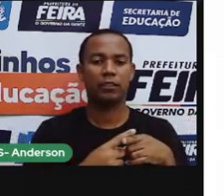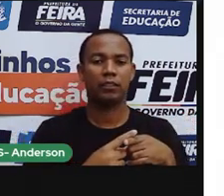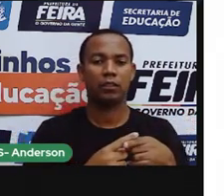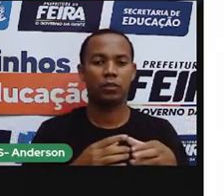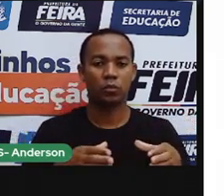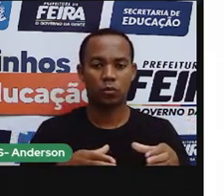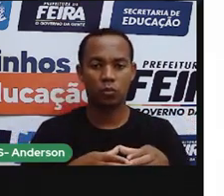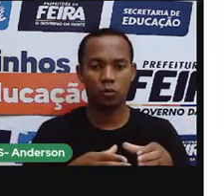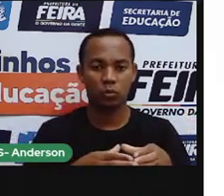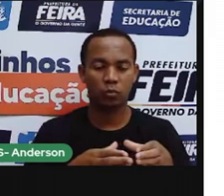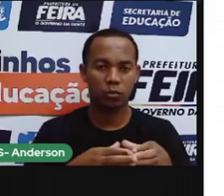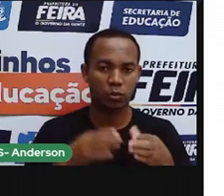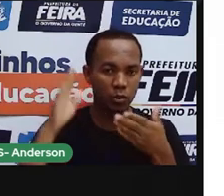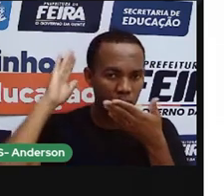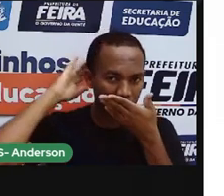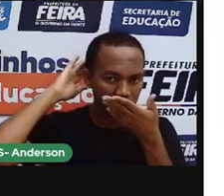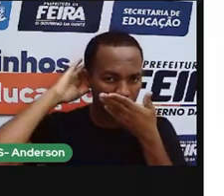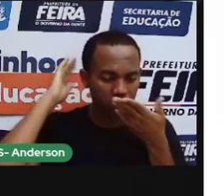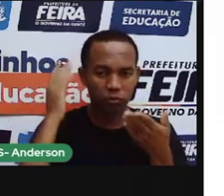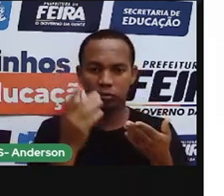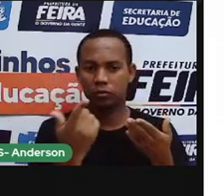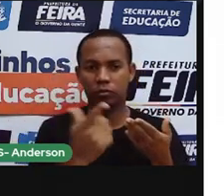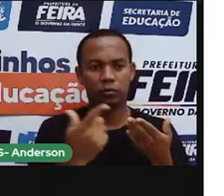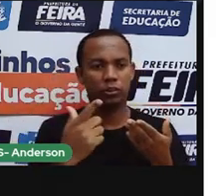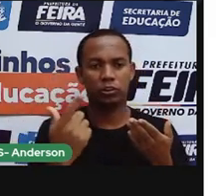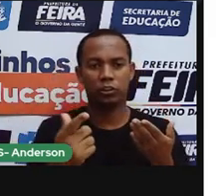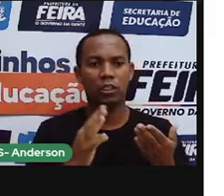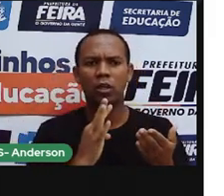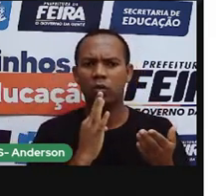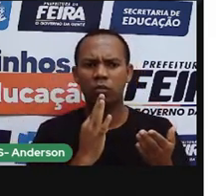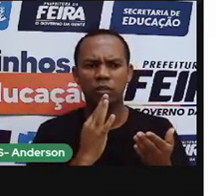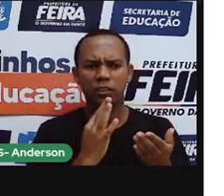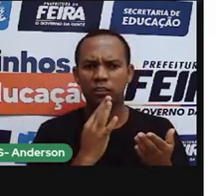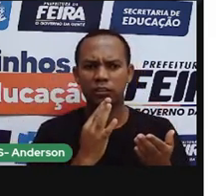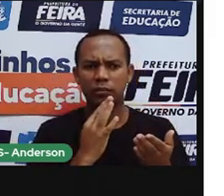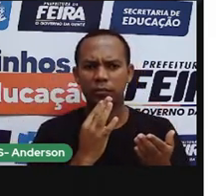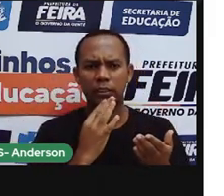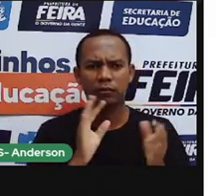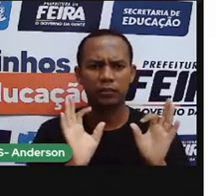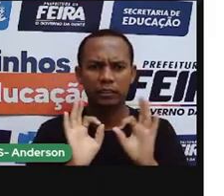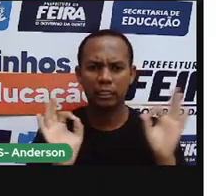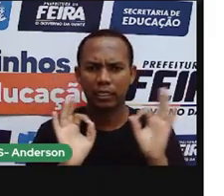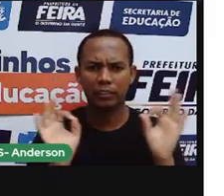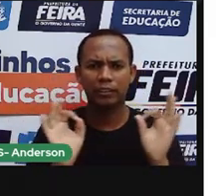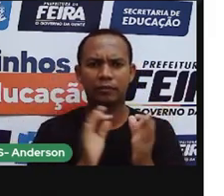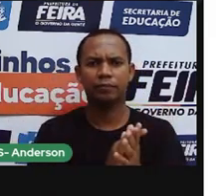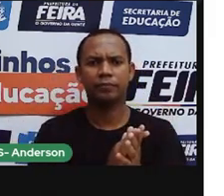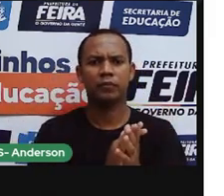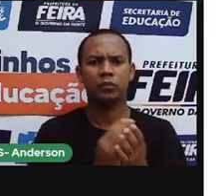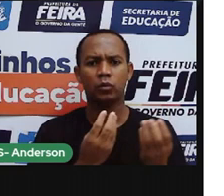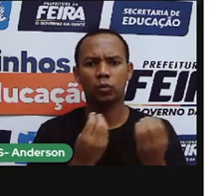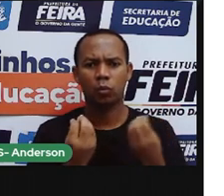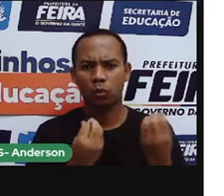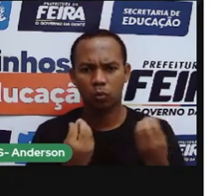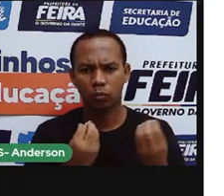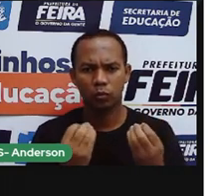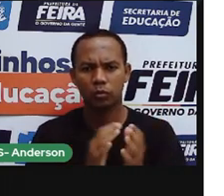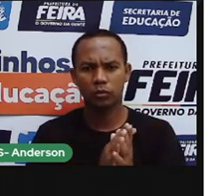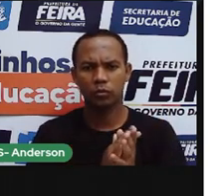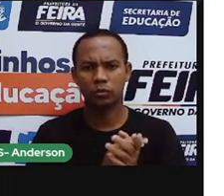indígenas, eles não tinham esse conhecimento de escrita, né? Que a gente tem hoje, essa escrita,